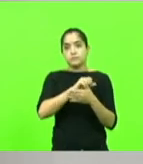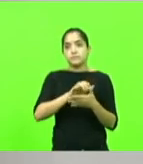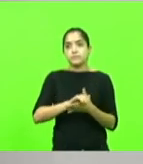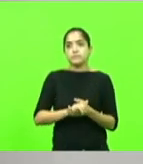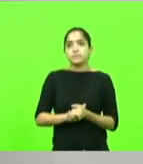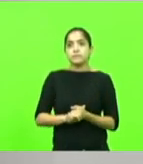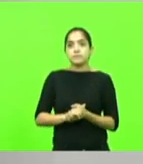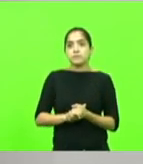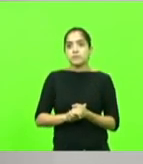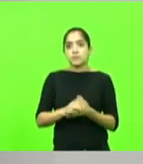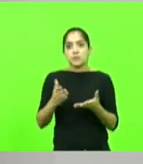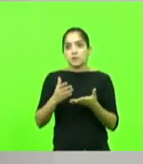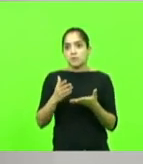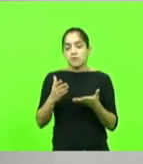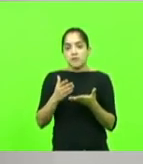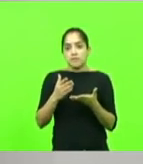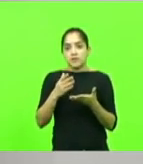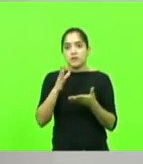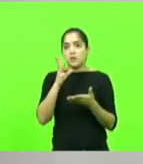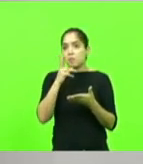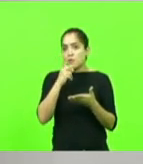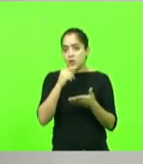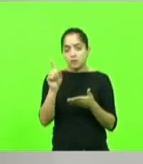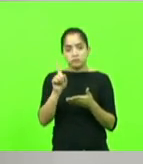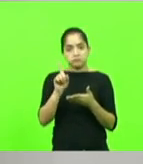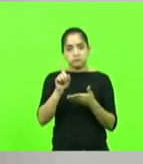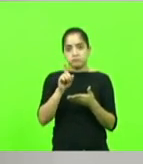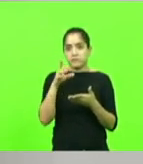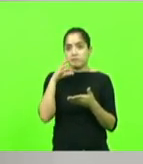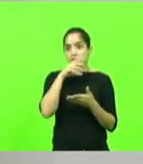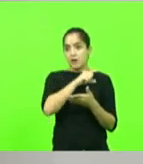Ela não vai vir a pé, não. Ela virá e virá a cavalo.